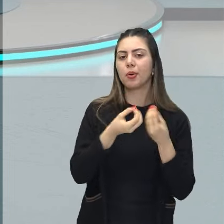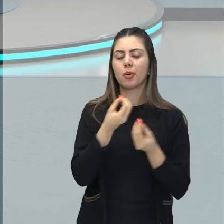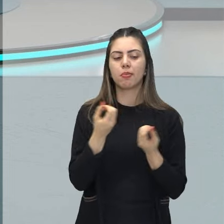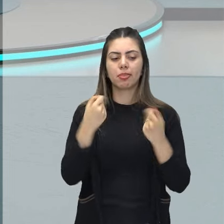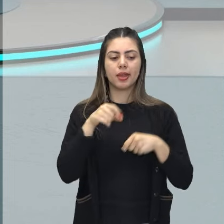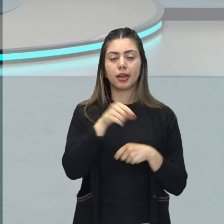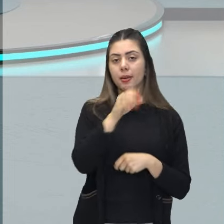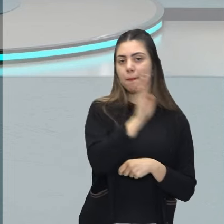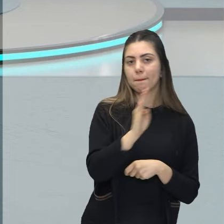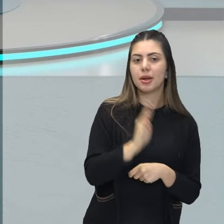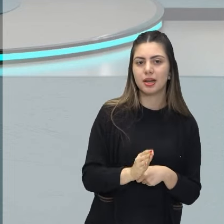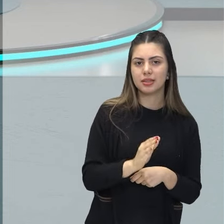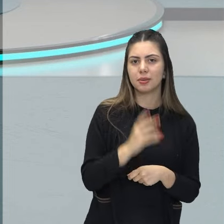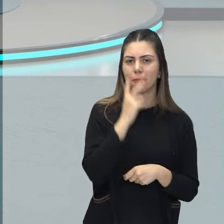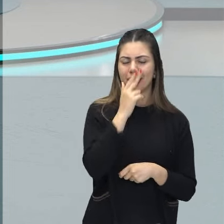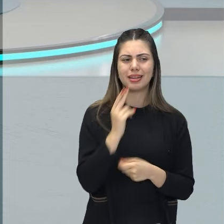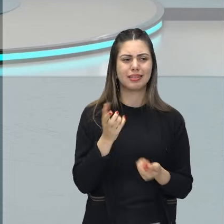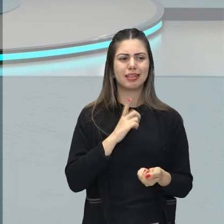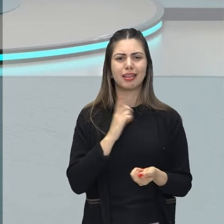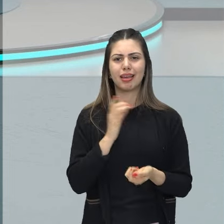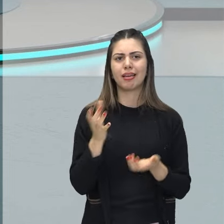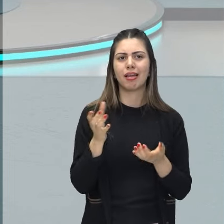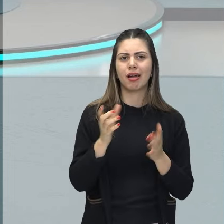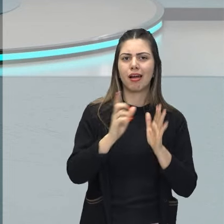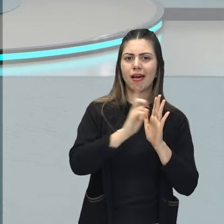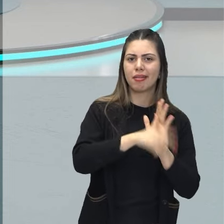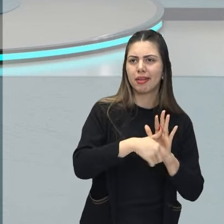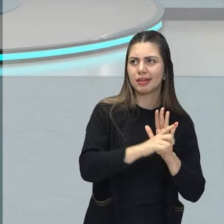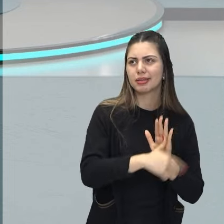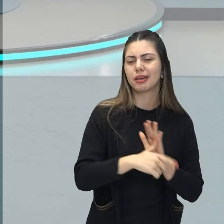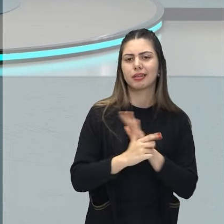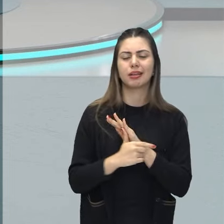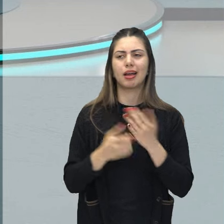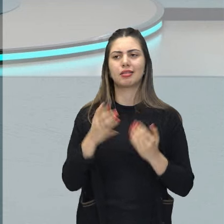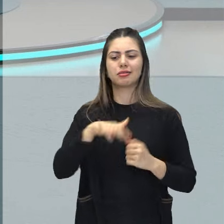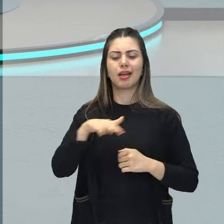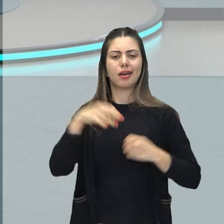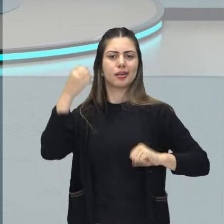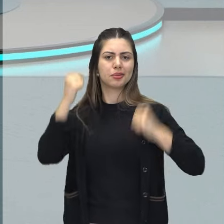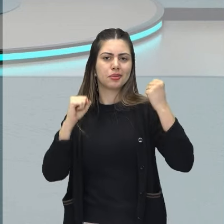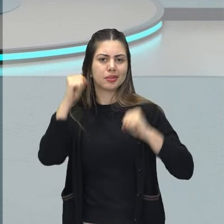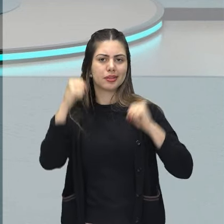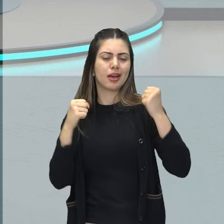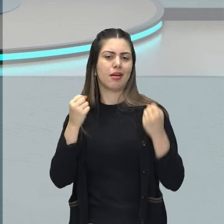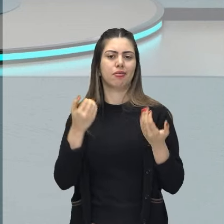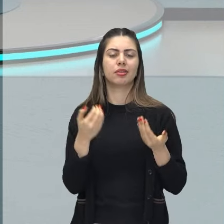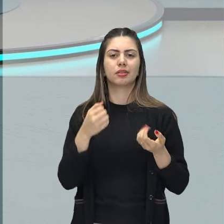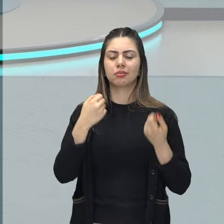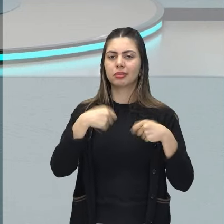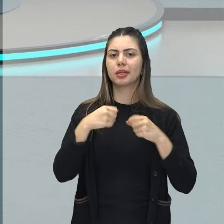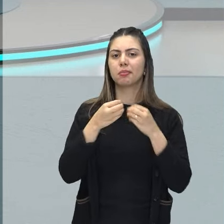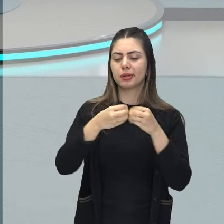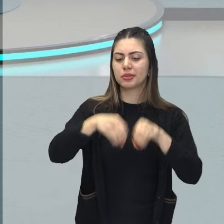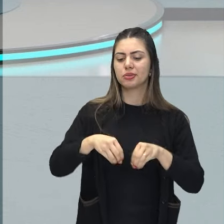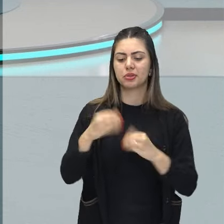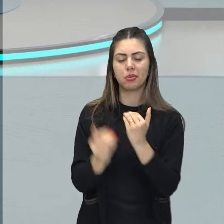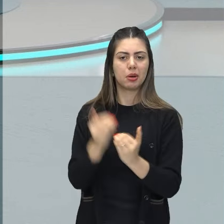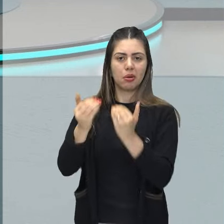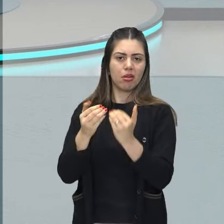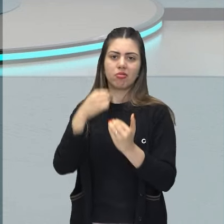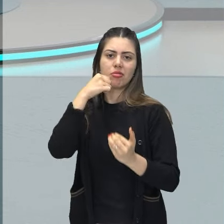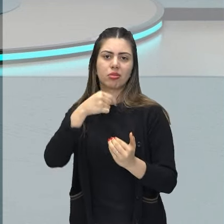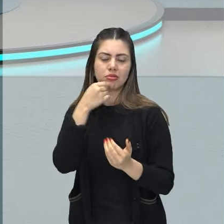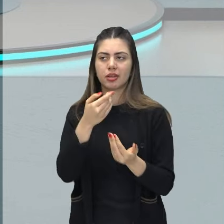Brasil do atraso industrial, do atraso ali, que acabava prejudicando o desenvolvimento,